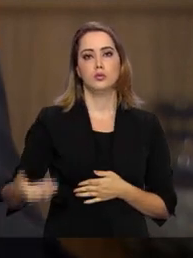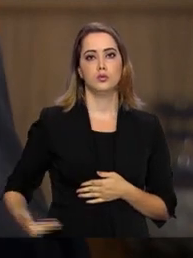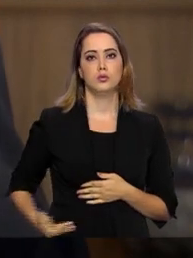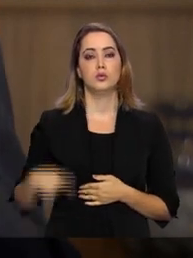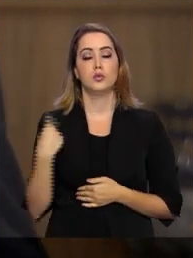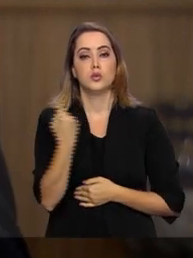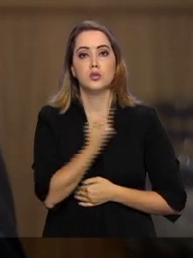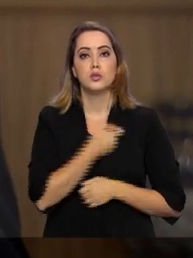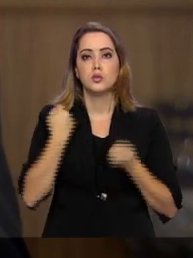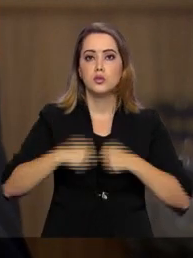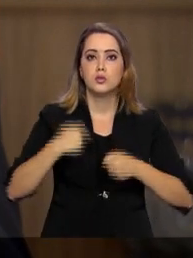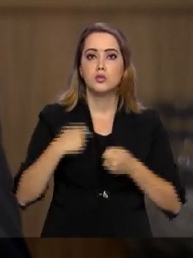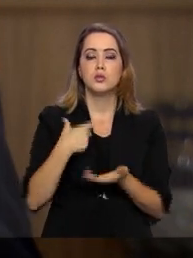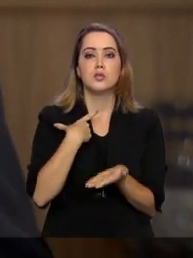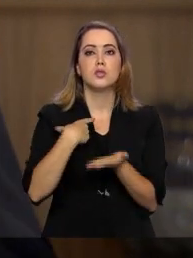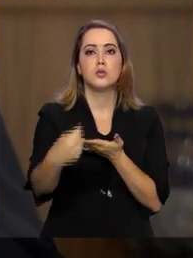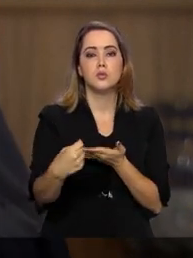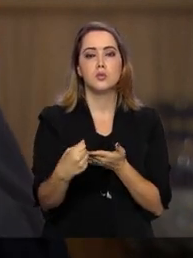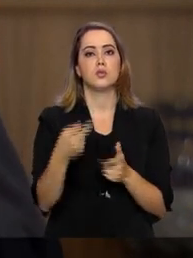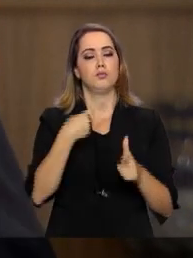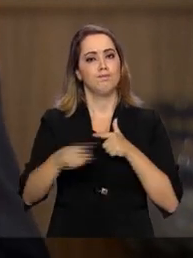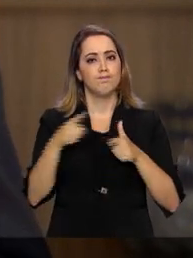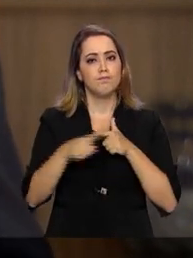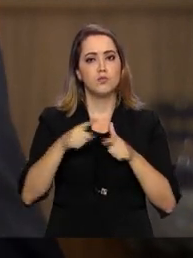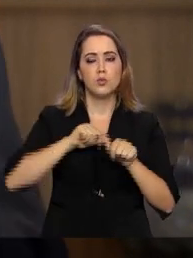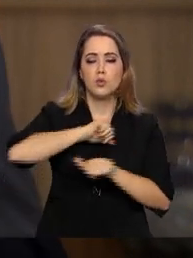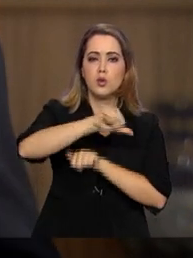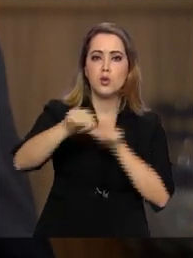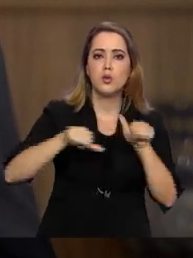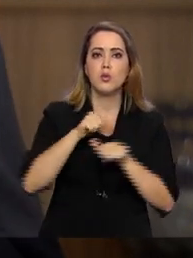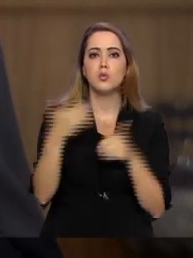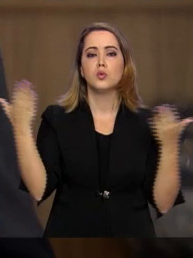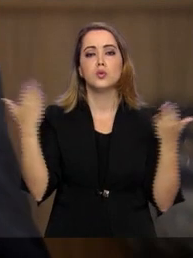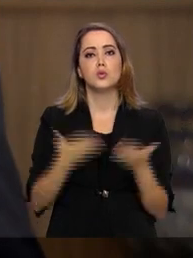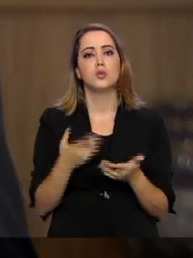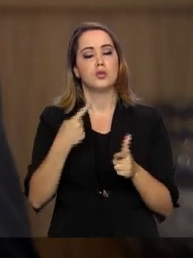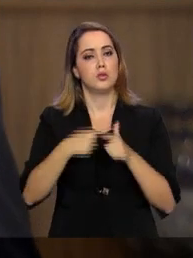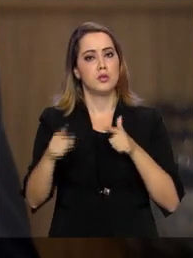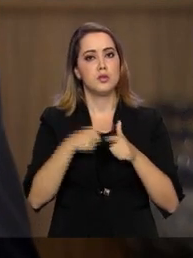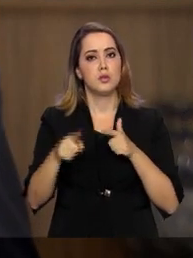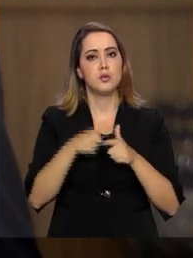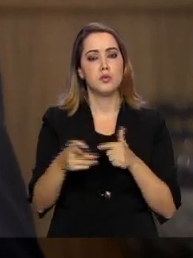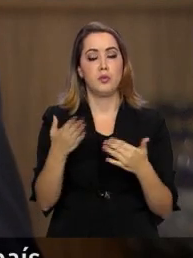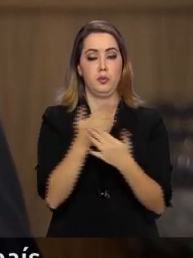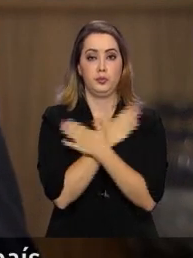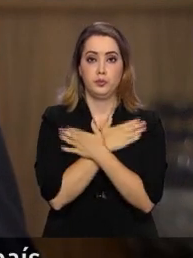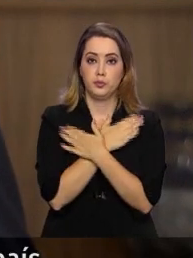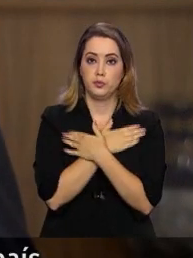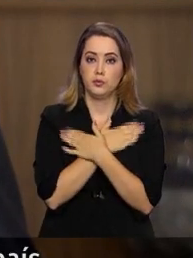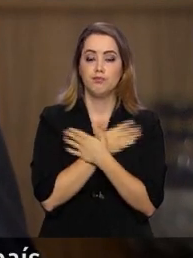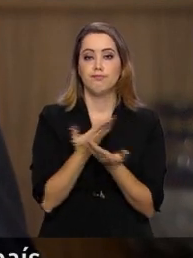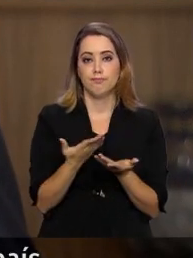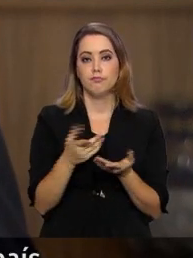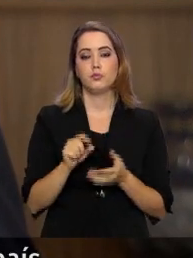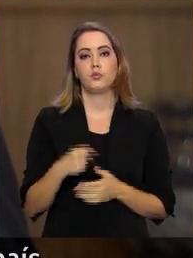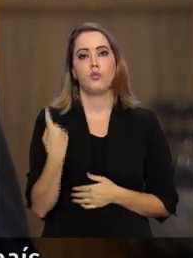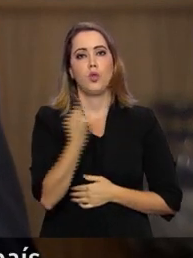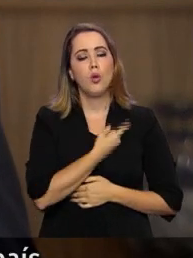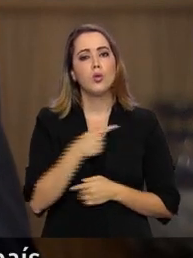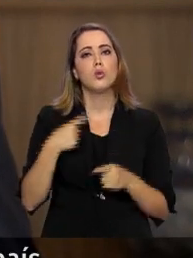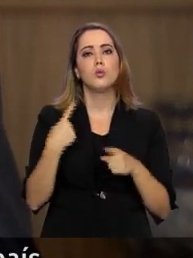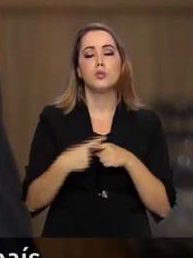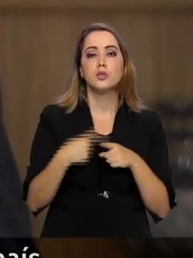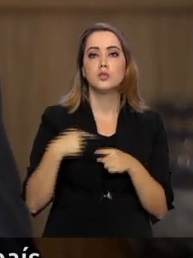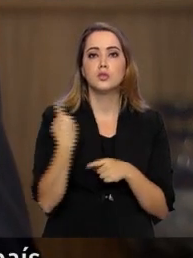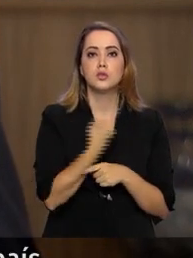Temos que sair da crise e reverter esse quadro de recessão e desemprego. É por isso que defendemos